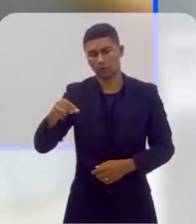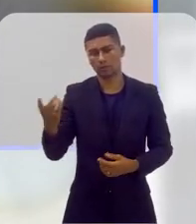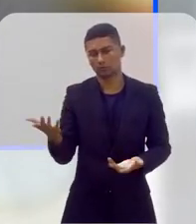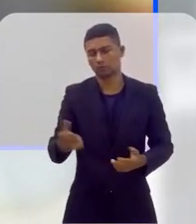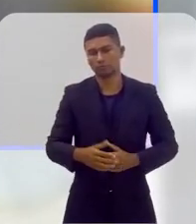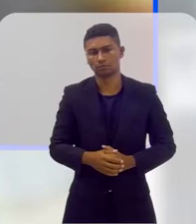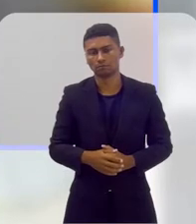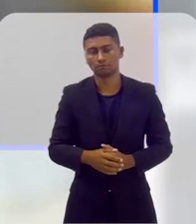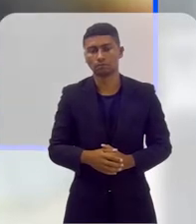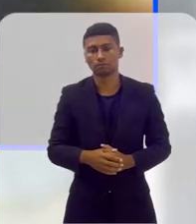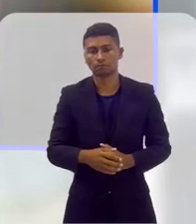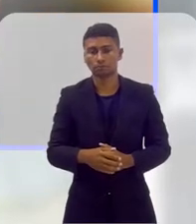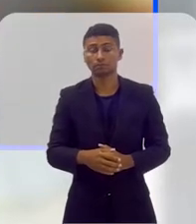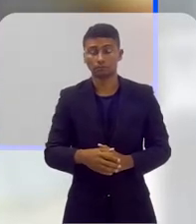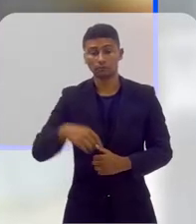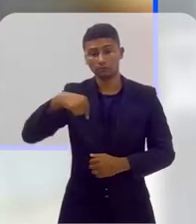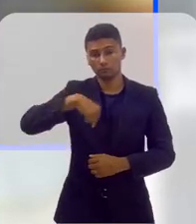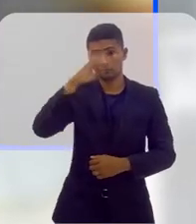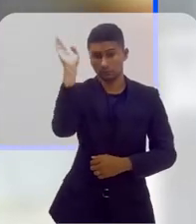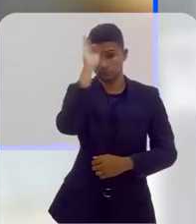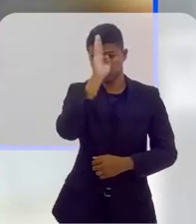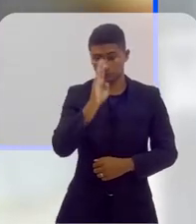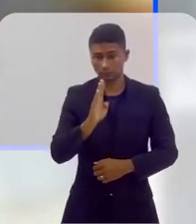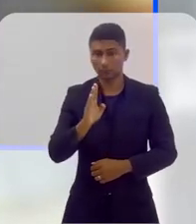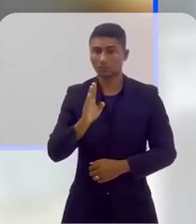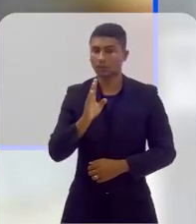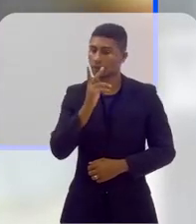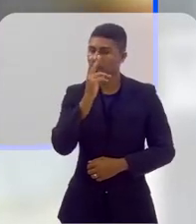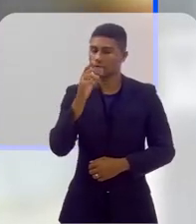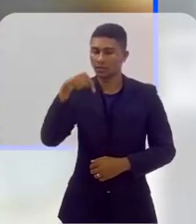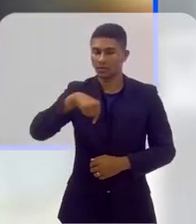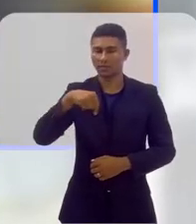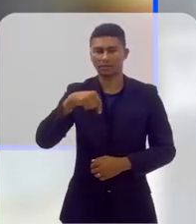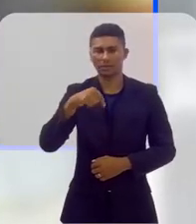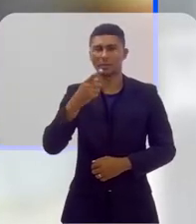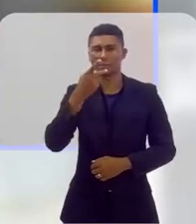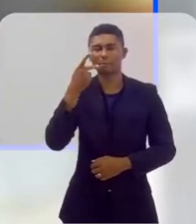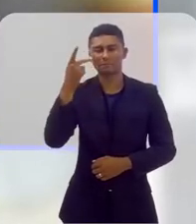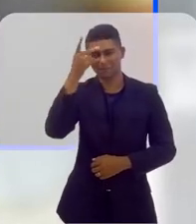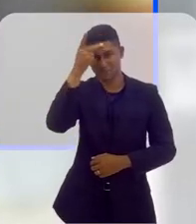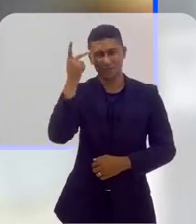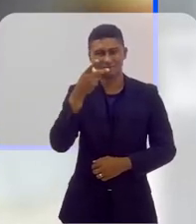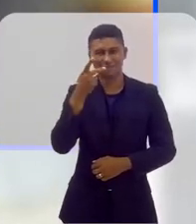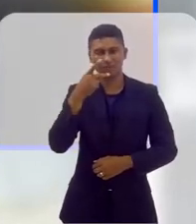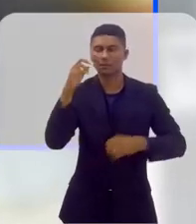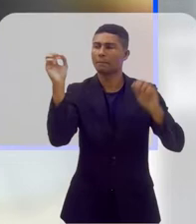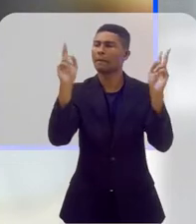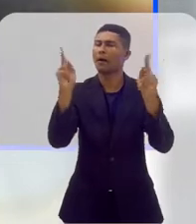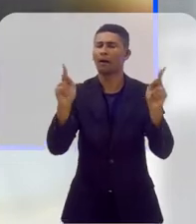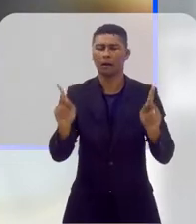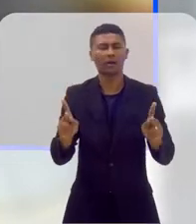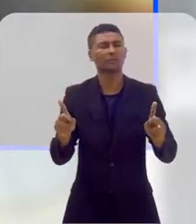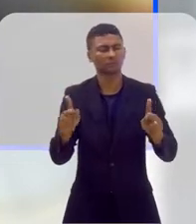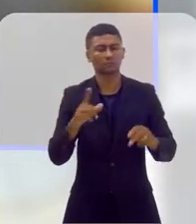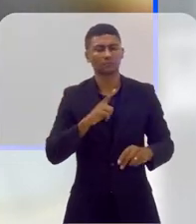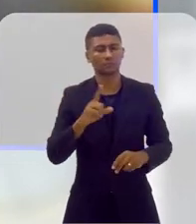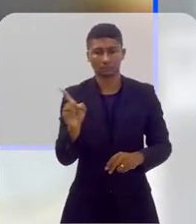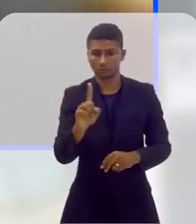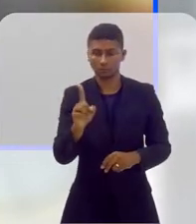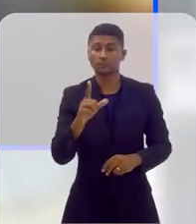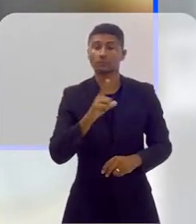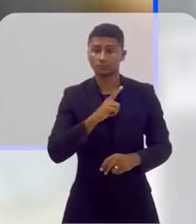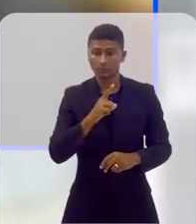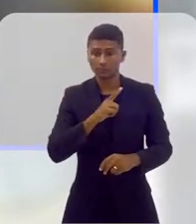agressividade. E uma lenda no Brasil de que nós somos um país pacífico, nós somos um dos países com maior autos de assassinatos, homicídios no mundo,